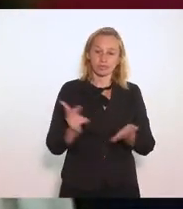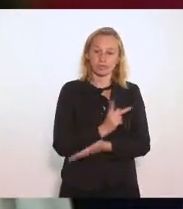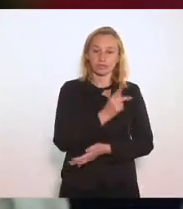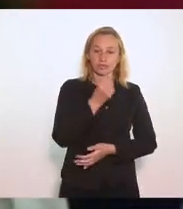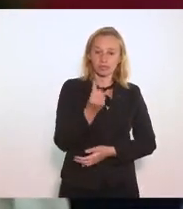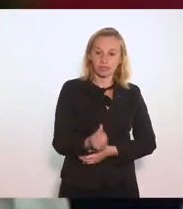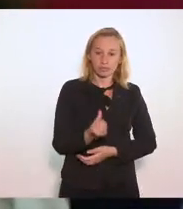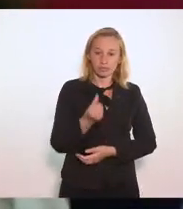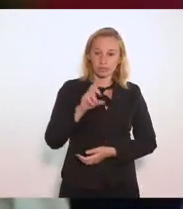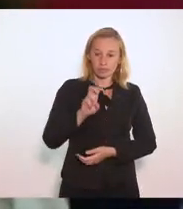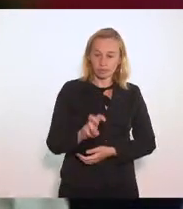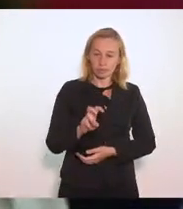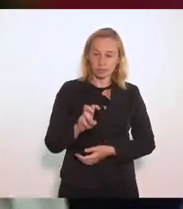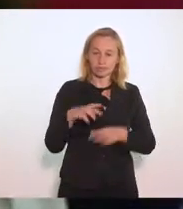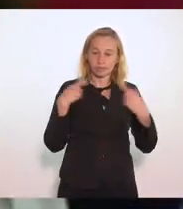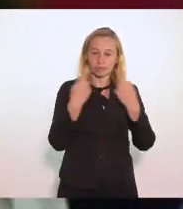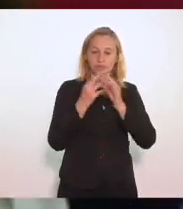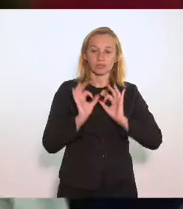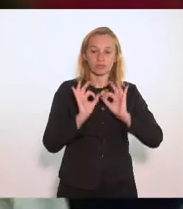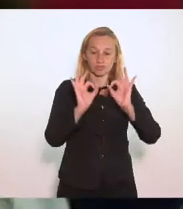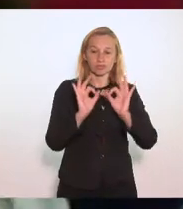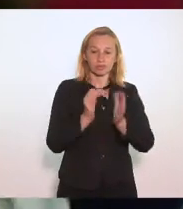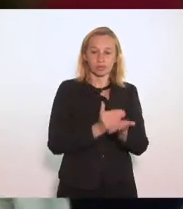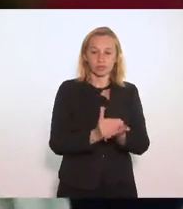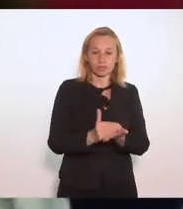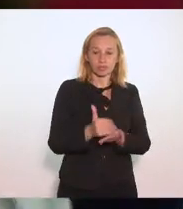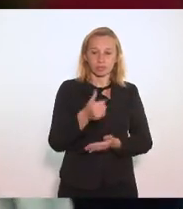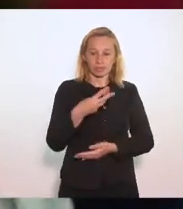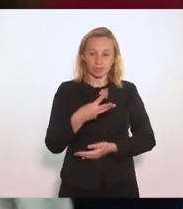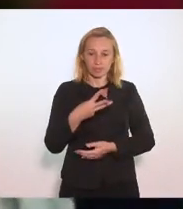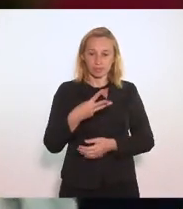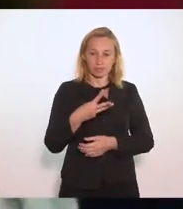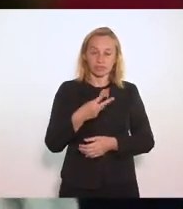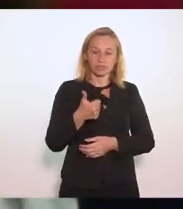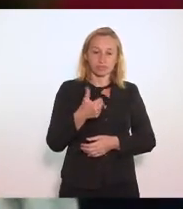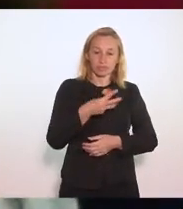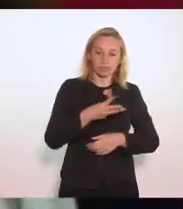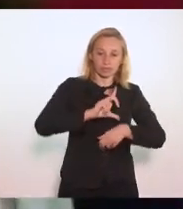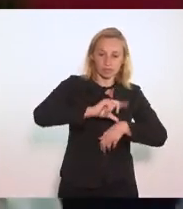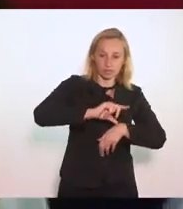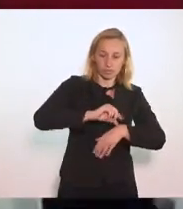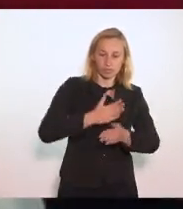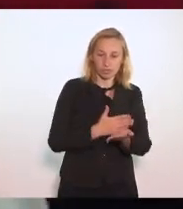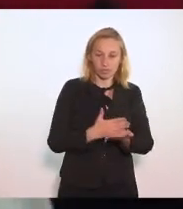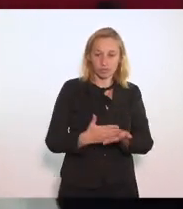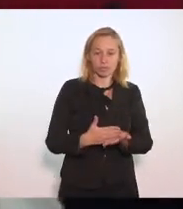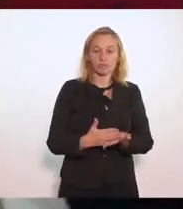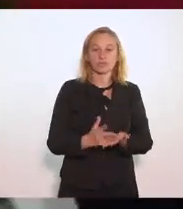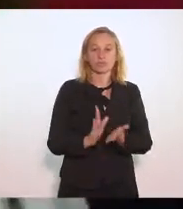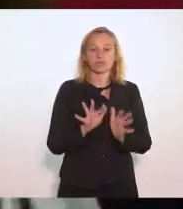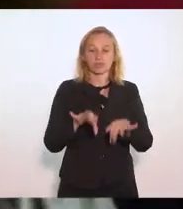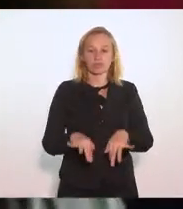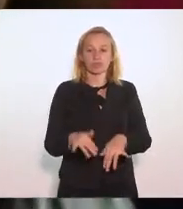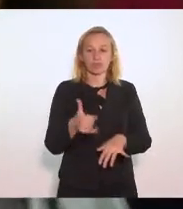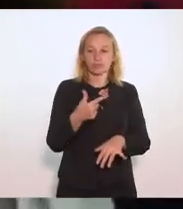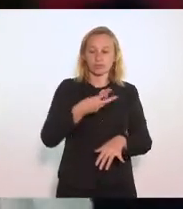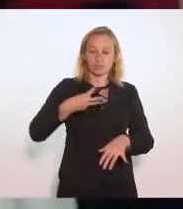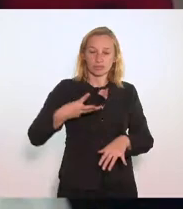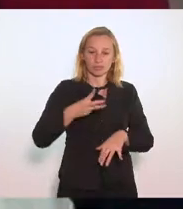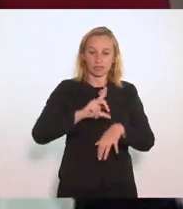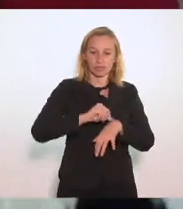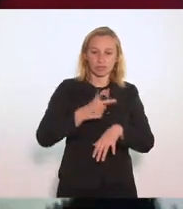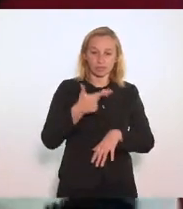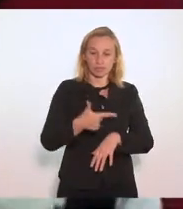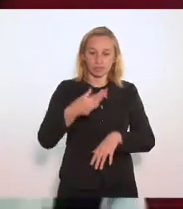65ª sessão Extraordinária Que iniciada As 13 horas E 14 minutos Encerrou-se As 13 horas E 23